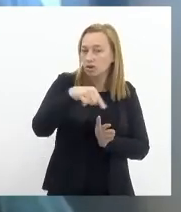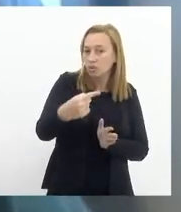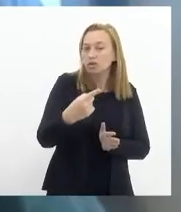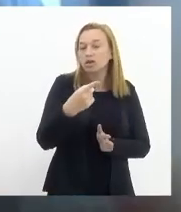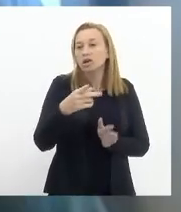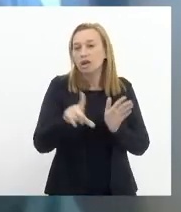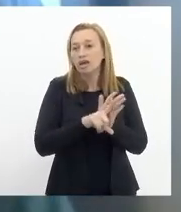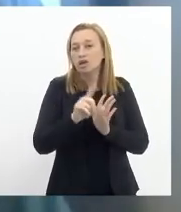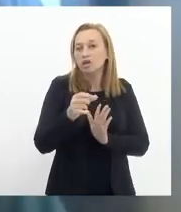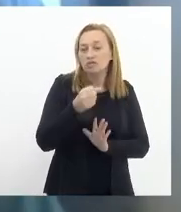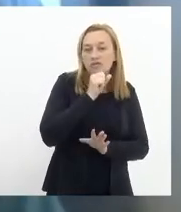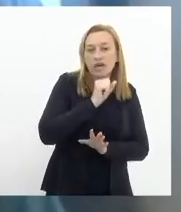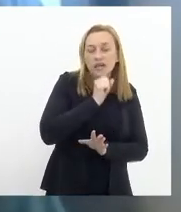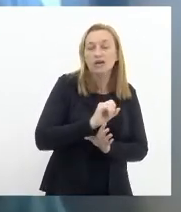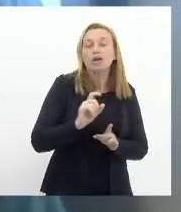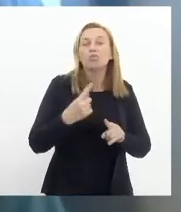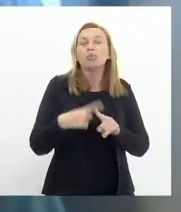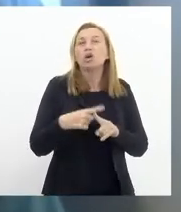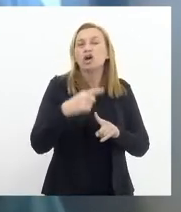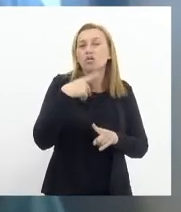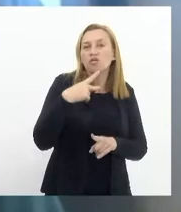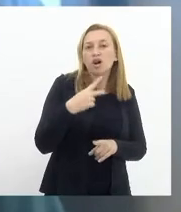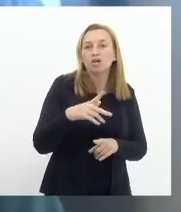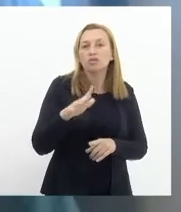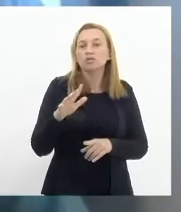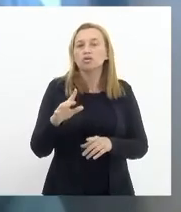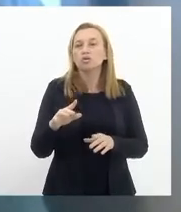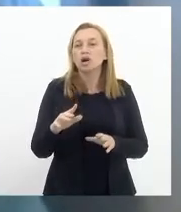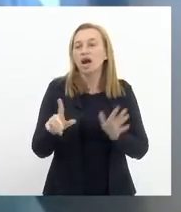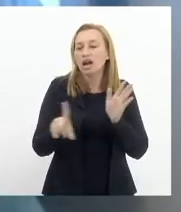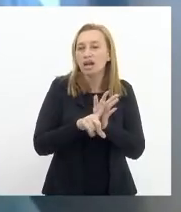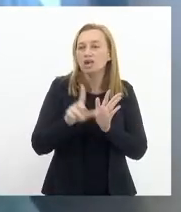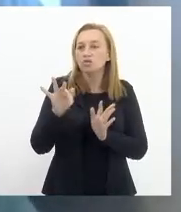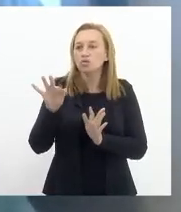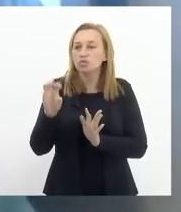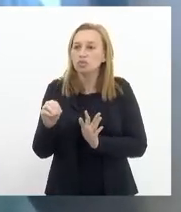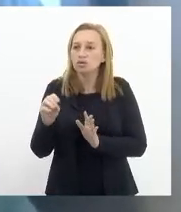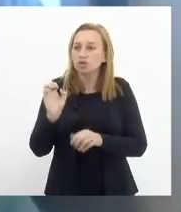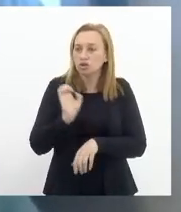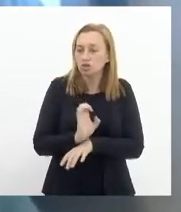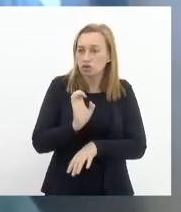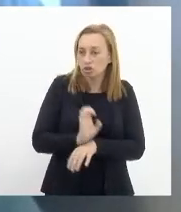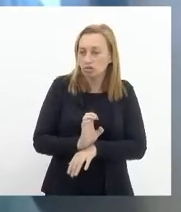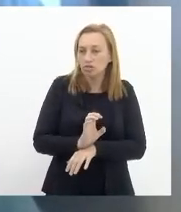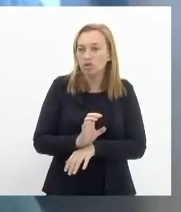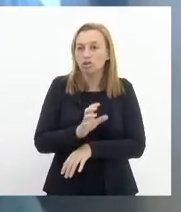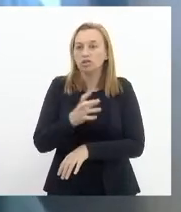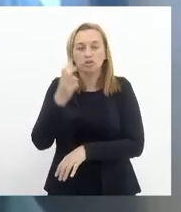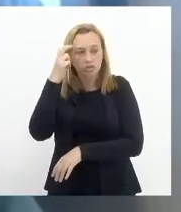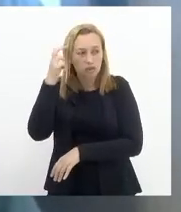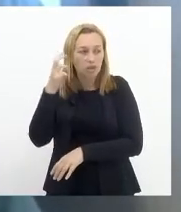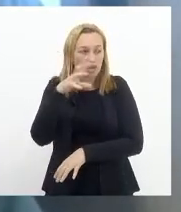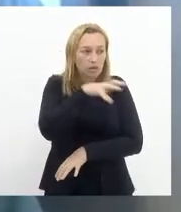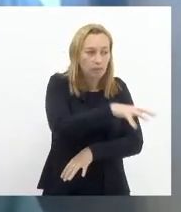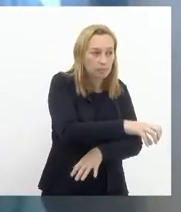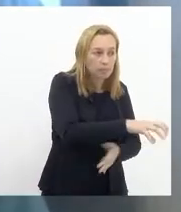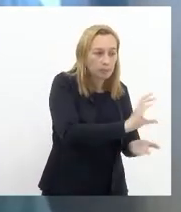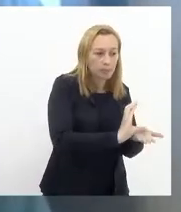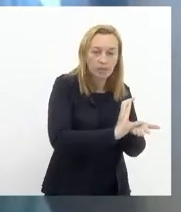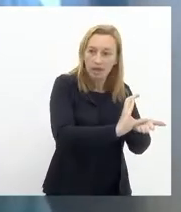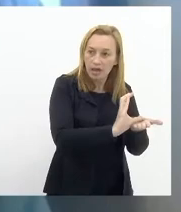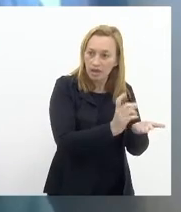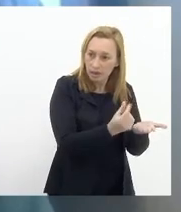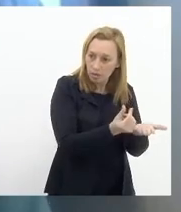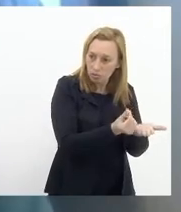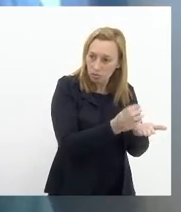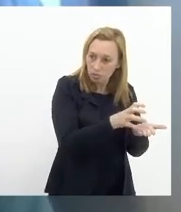antiga mas por que que eu falo da lei do fundo estadual de cultura porque essa lei pega recursos remanescentes